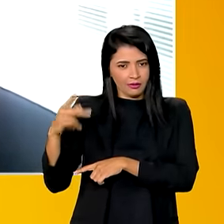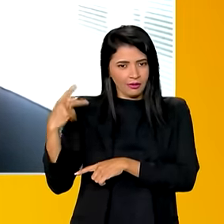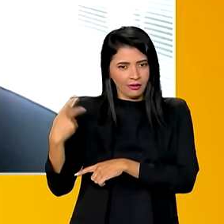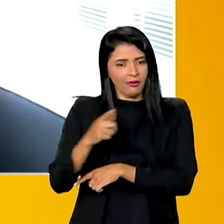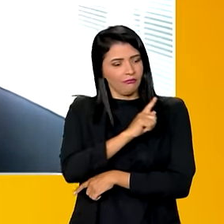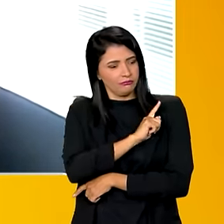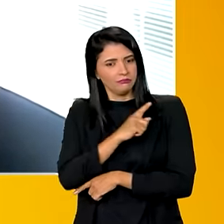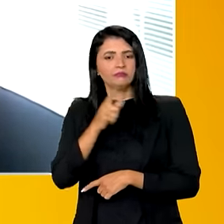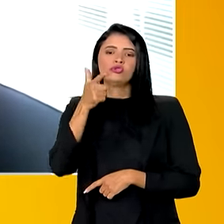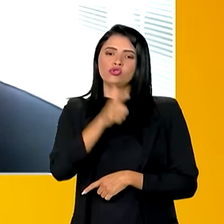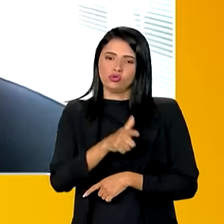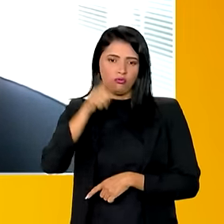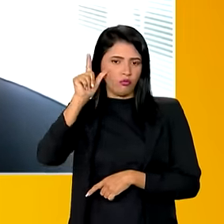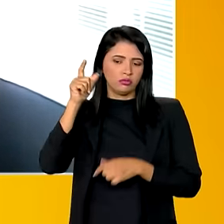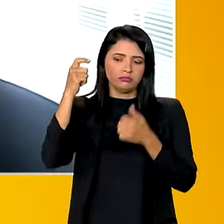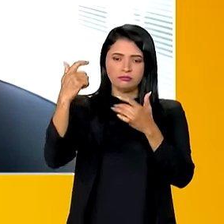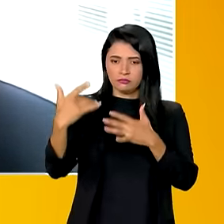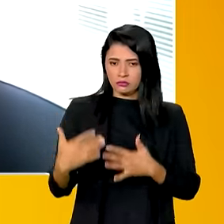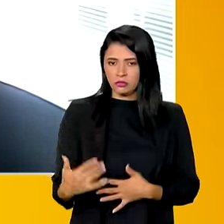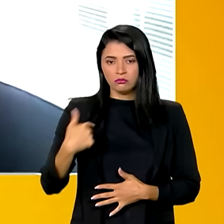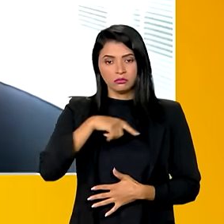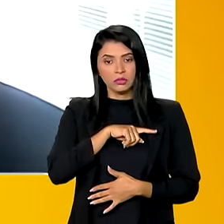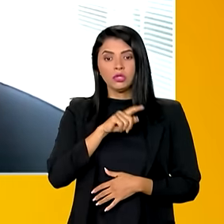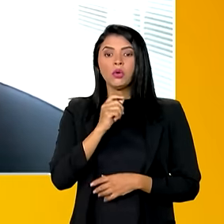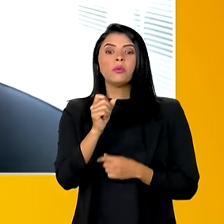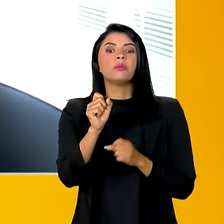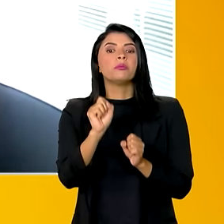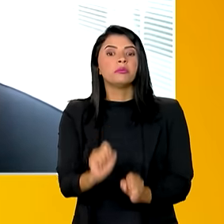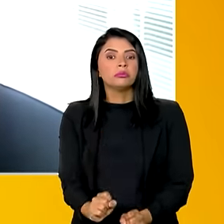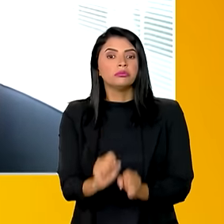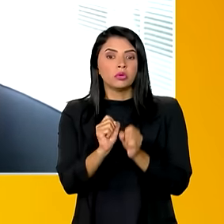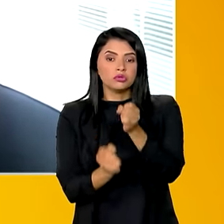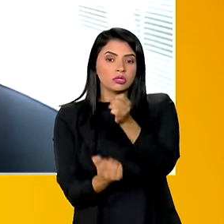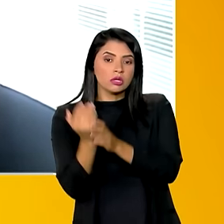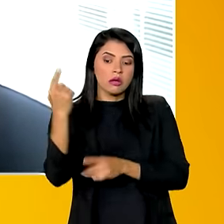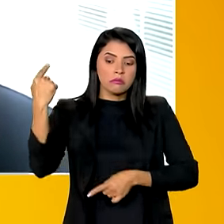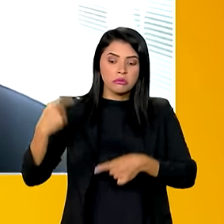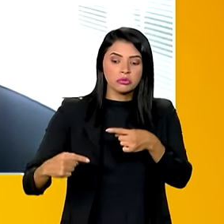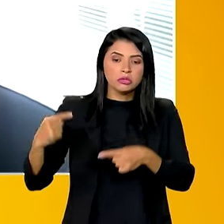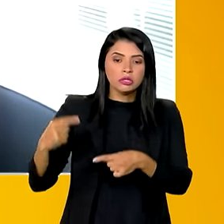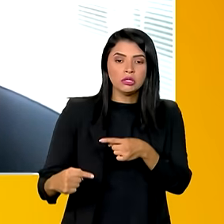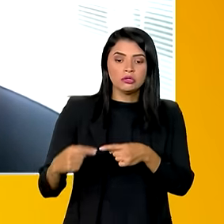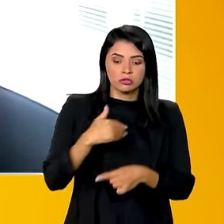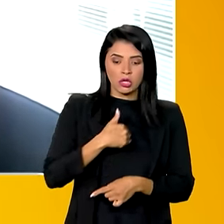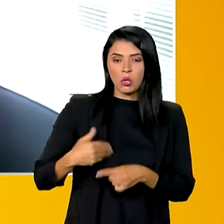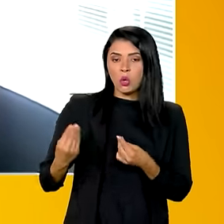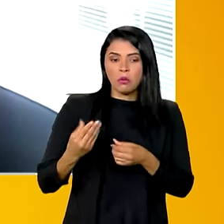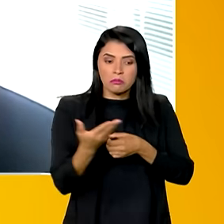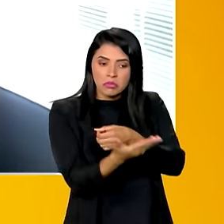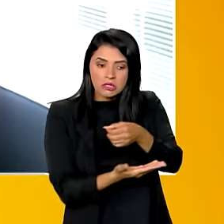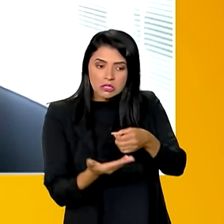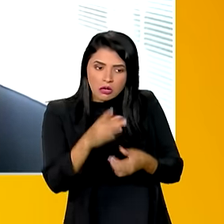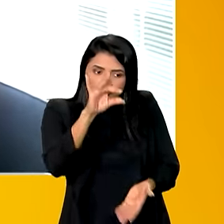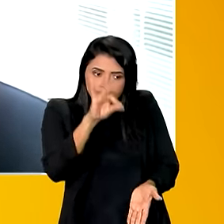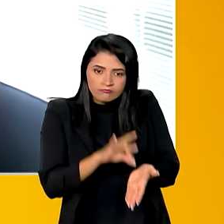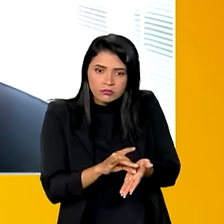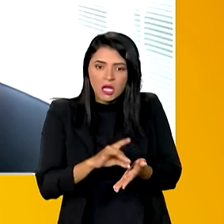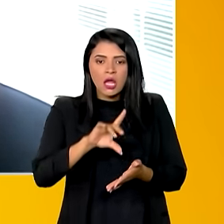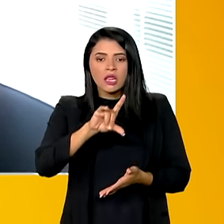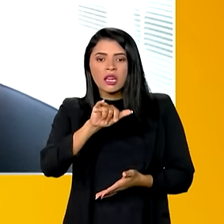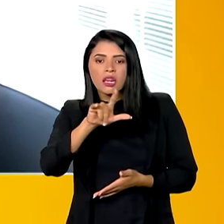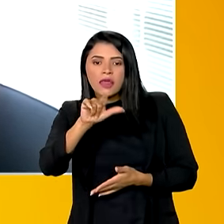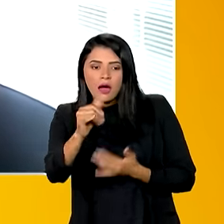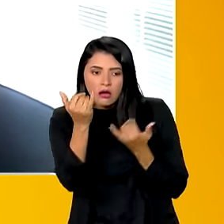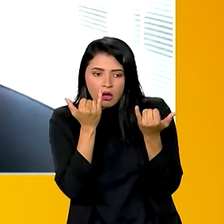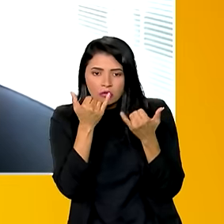novamente ele colocou, nós só podemos fazer políticas públicas baseadas em dados e em evidências. E